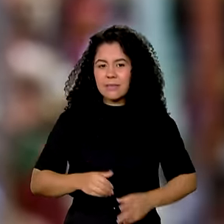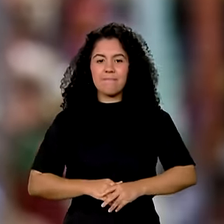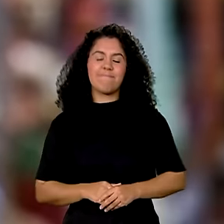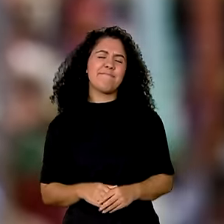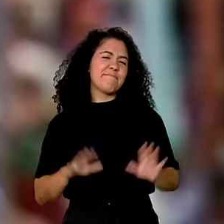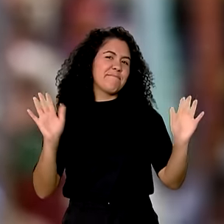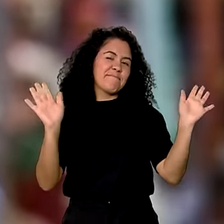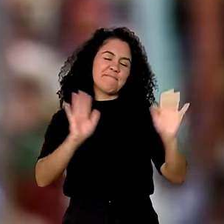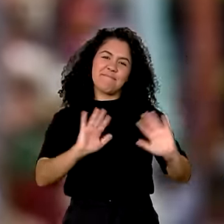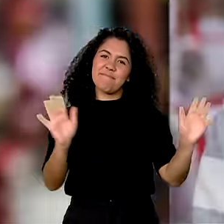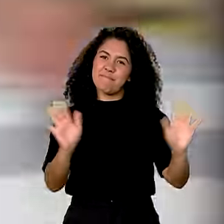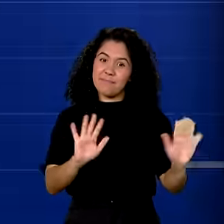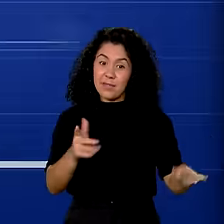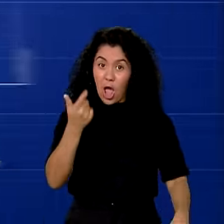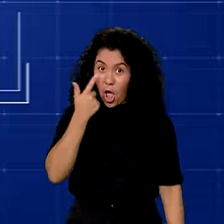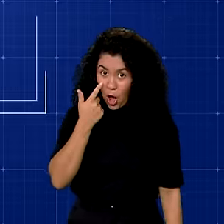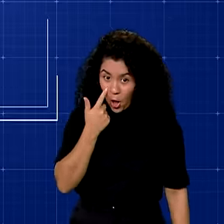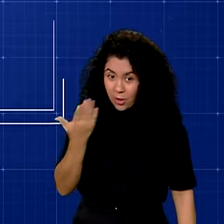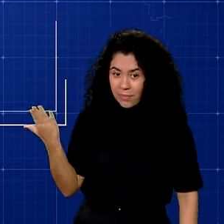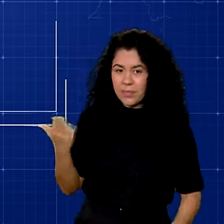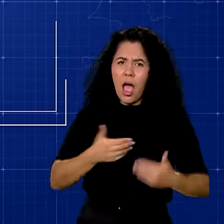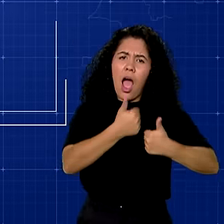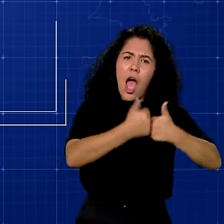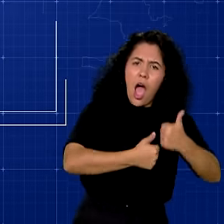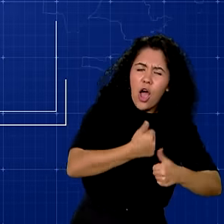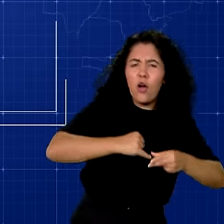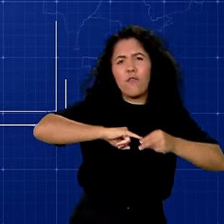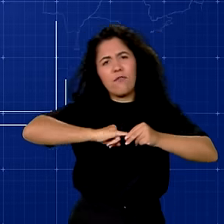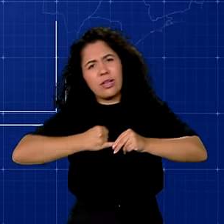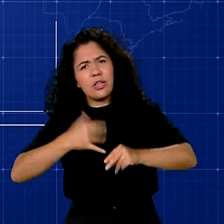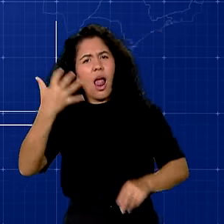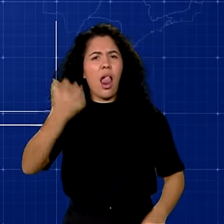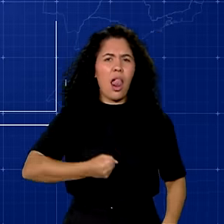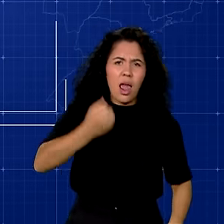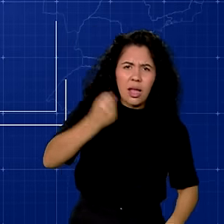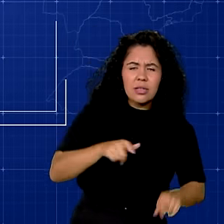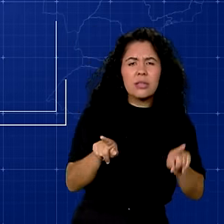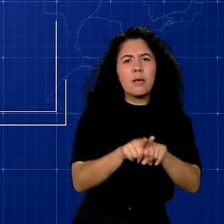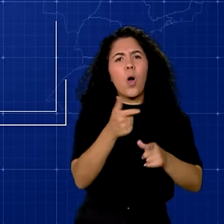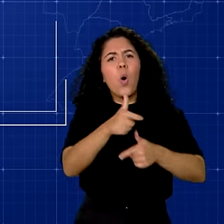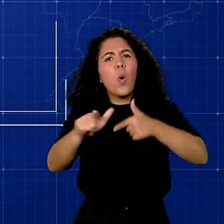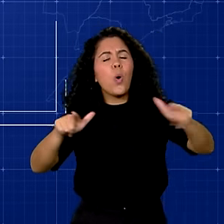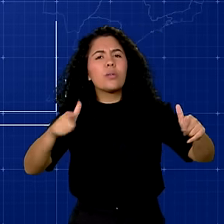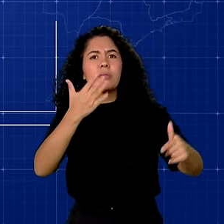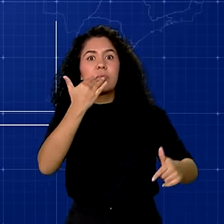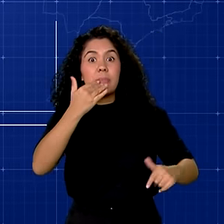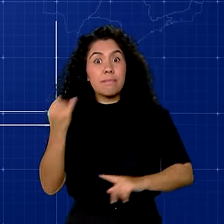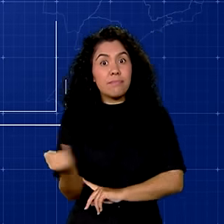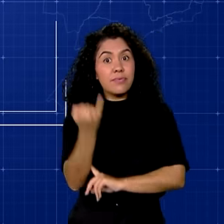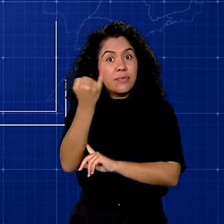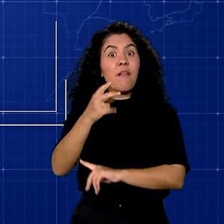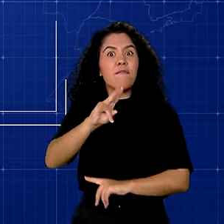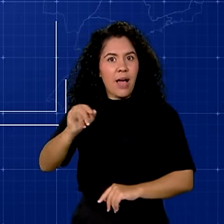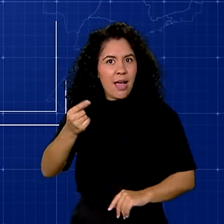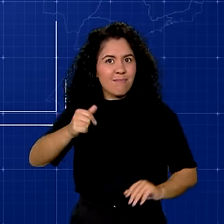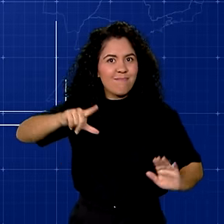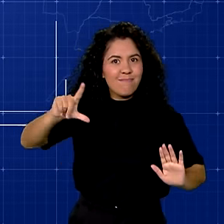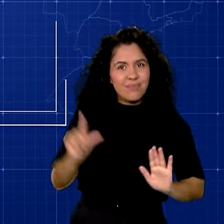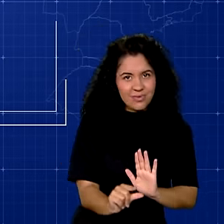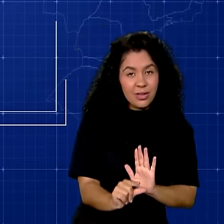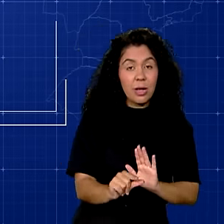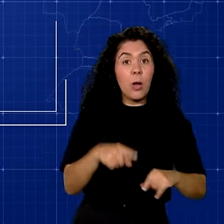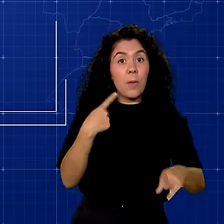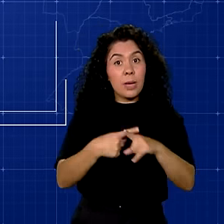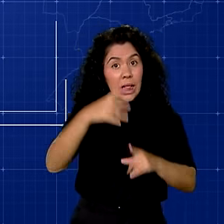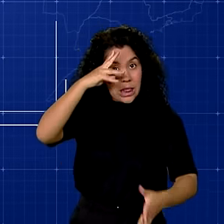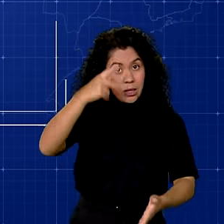Imagina! Escuta só! O arroz, o feijão, o leite e outros alimentos essenciais vão ficar mais baratos porque uma das